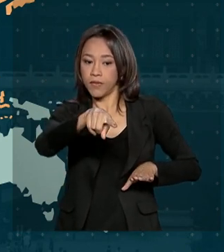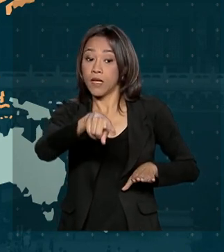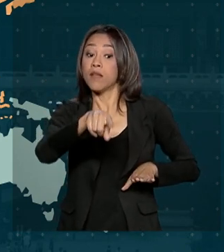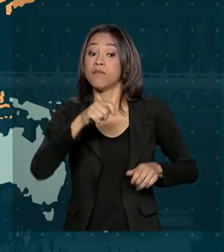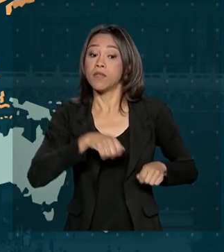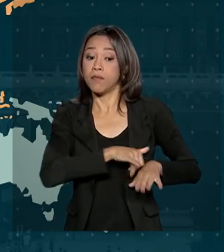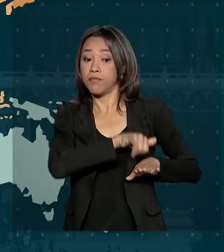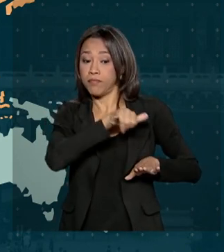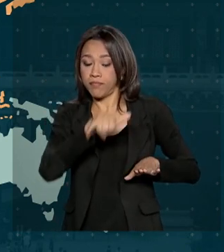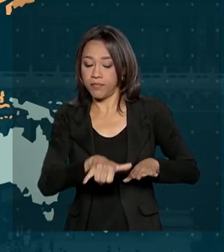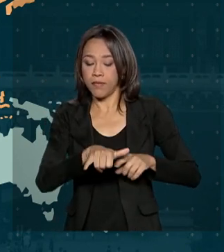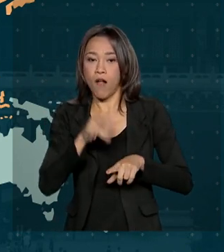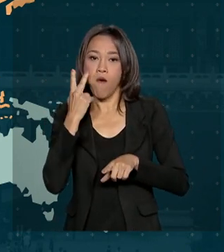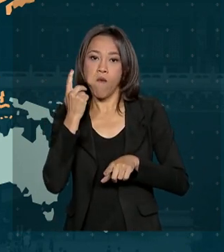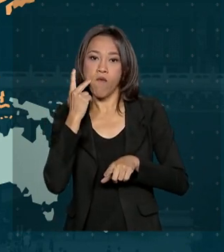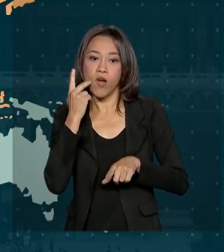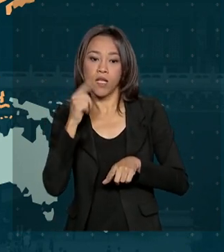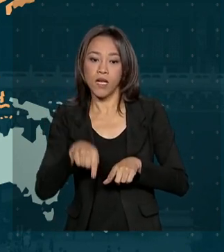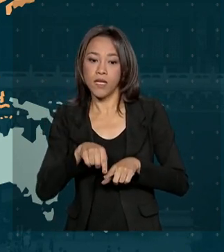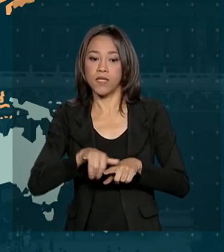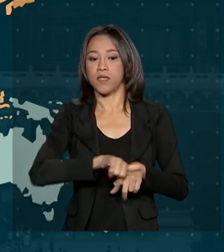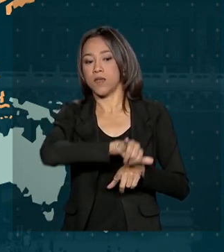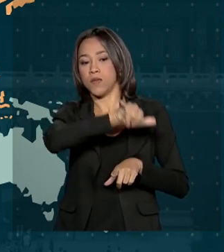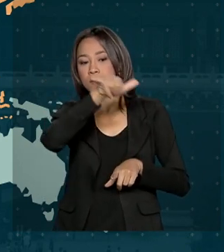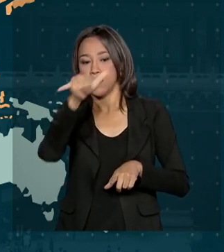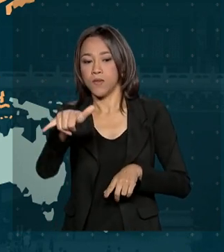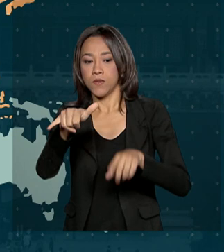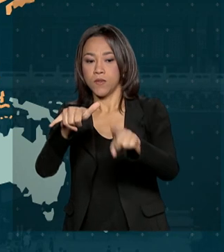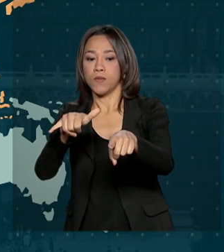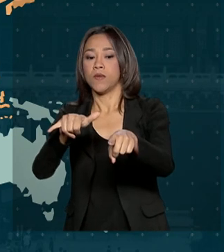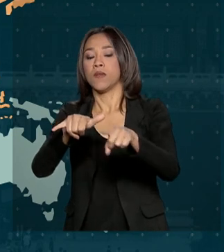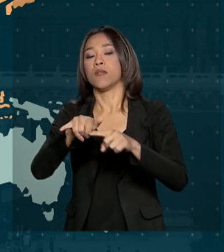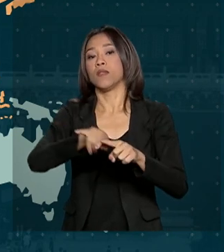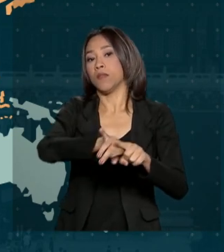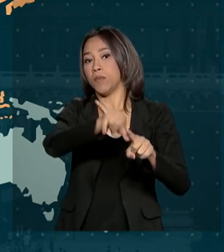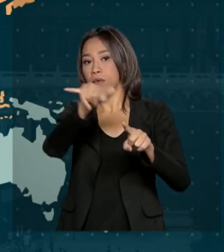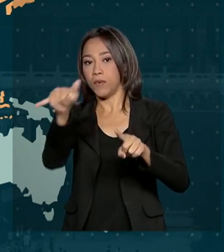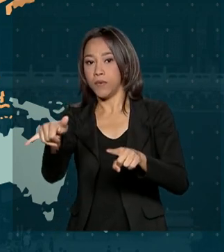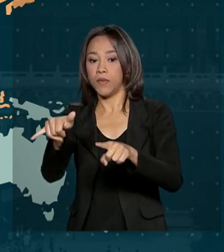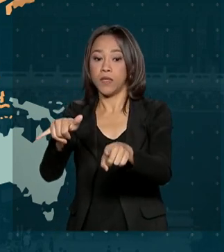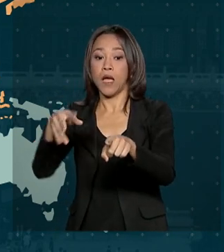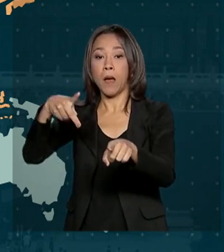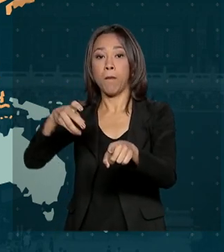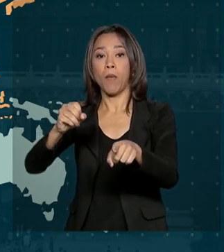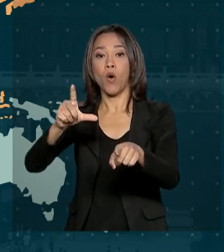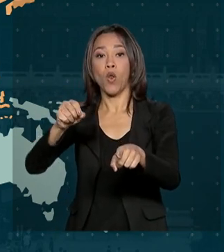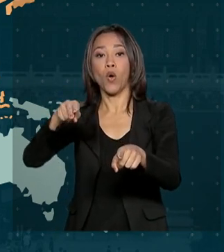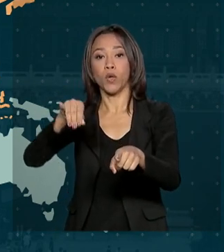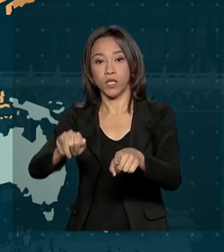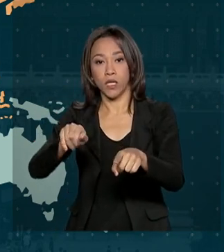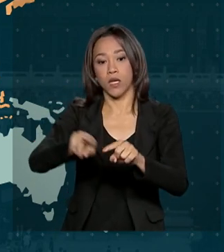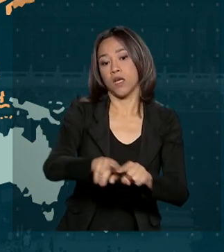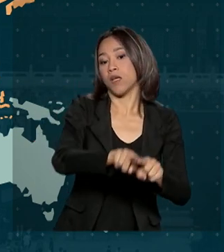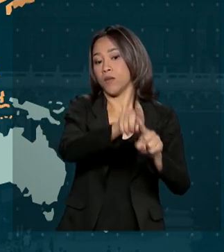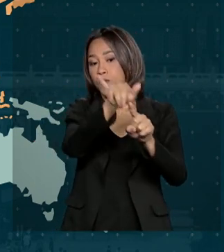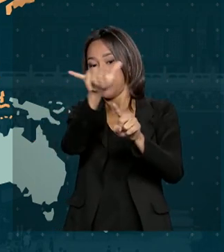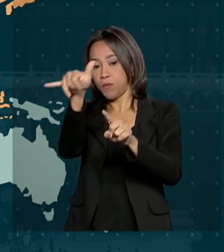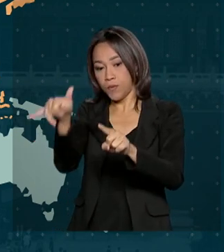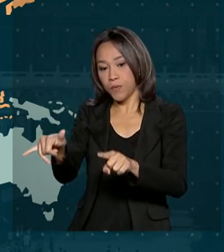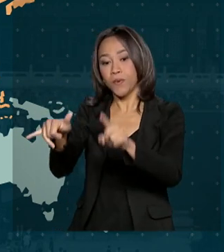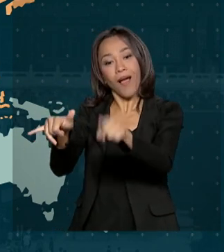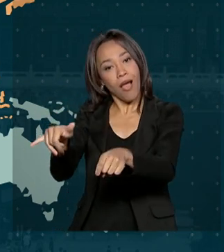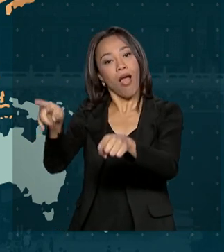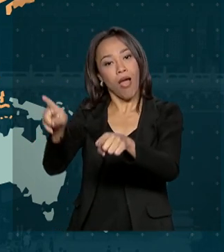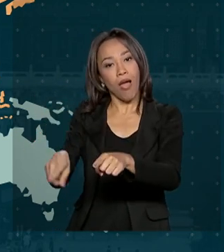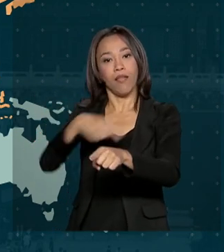técnicas em Fortaleza, na ilha espanhola de Las Palmas e em Varsóvia, capital da Polônia. A próxima parada já será na